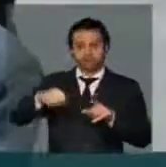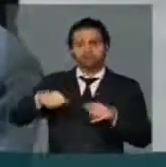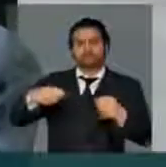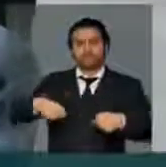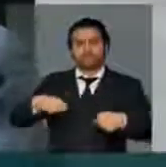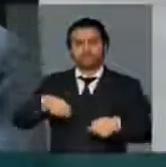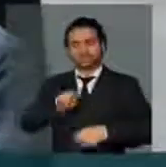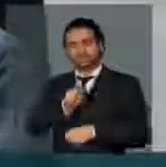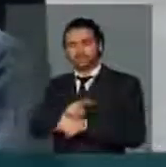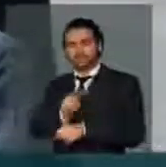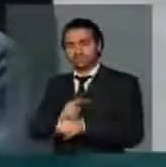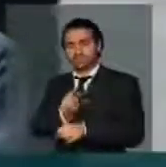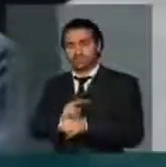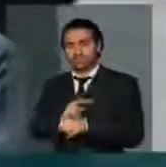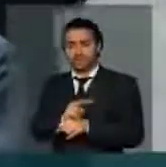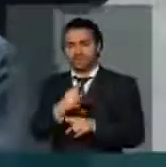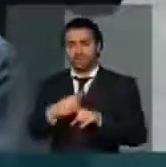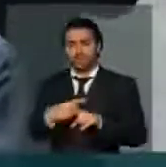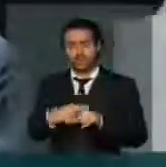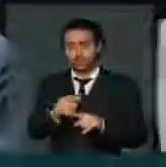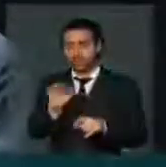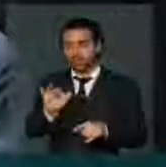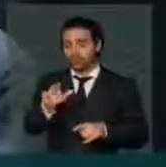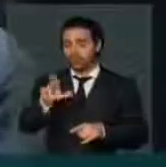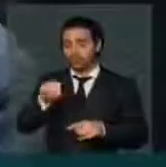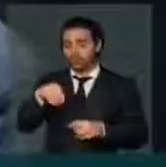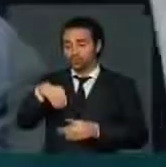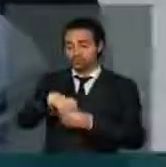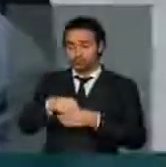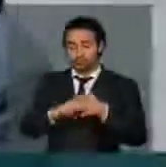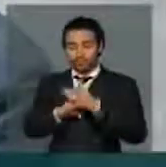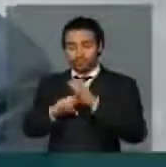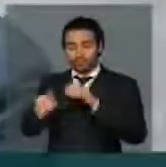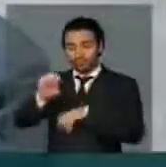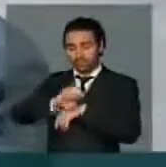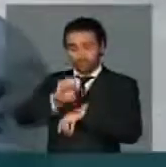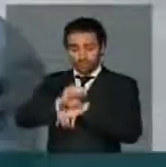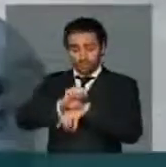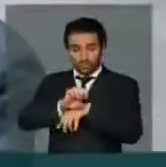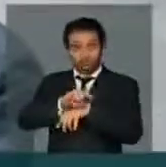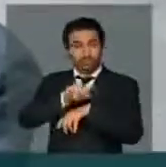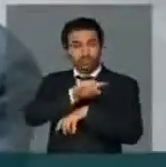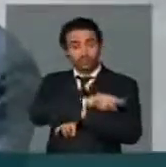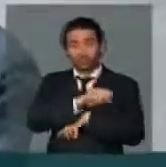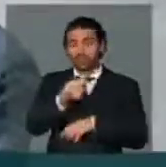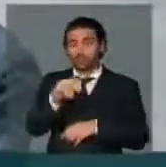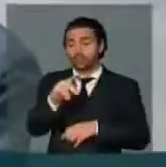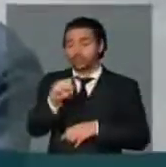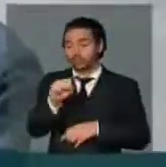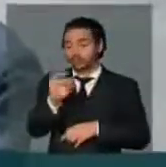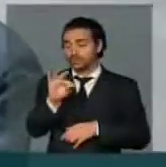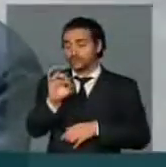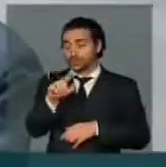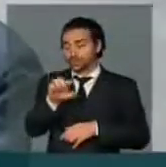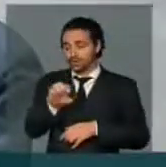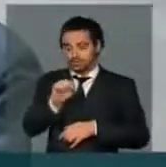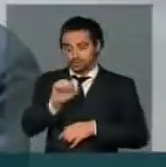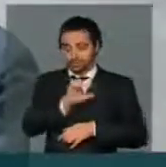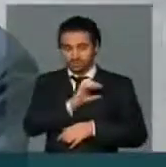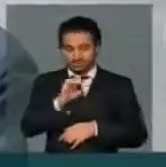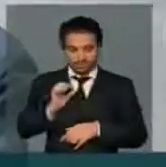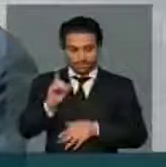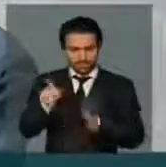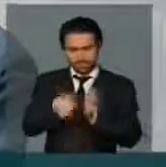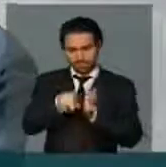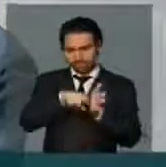geridos por um fundo vinculado a uma estatal. Engraçado, depoimento do presidente do Postalhes, Antônio Carlos Conquista, a Comissão Parlamentar de